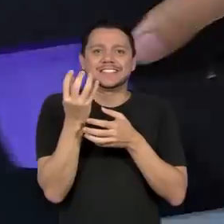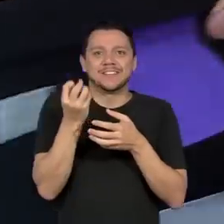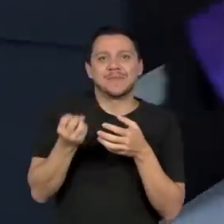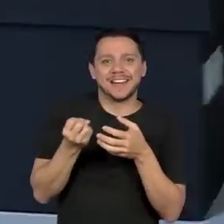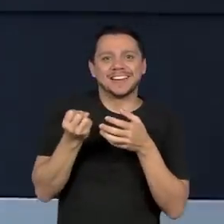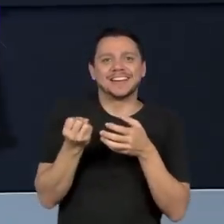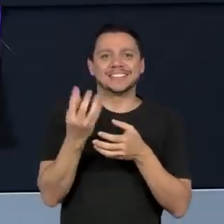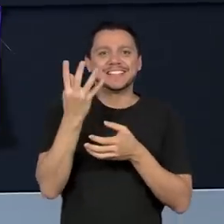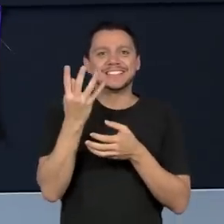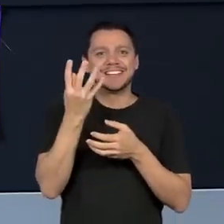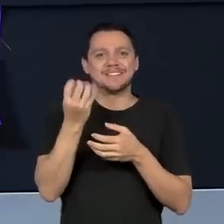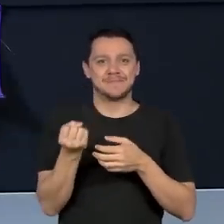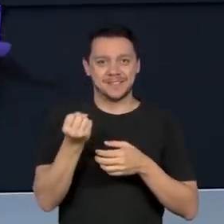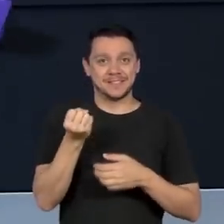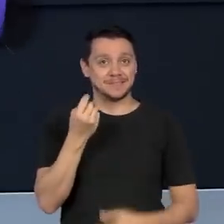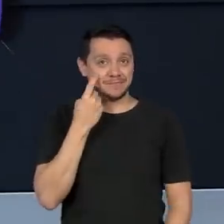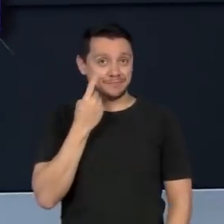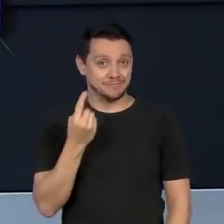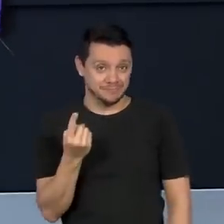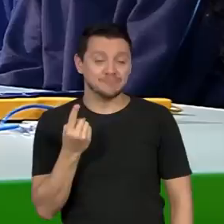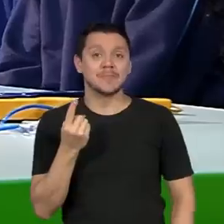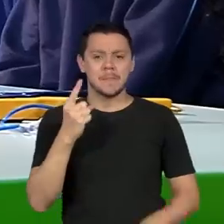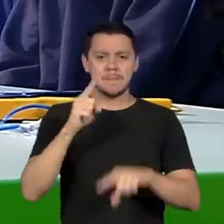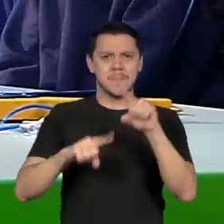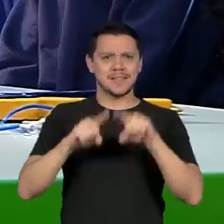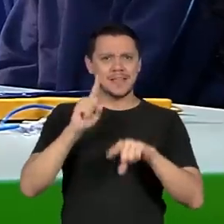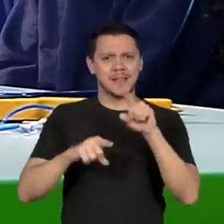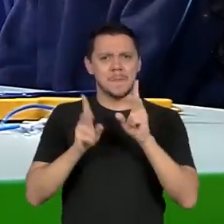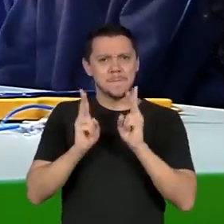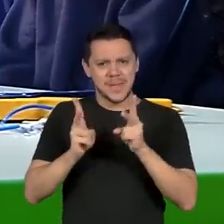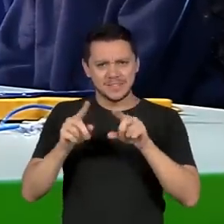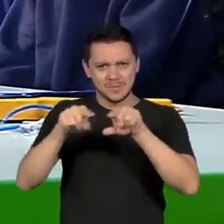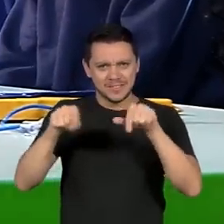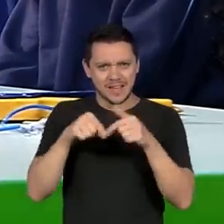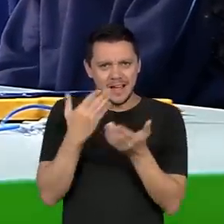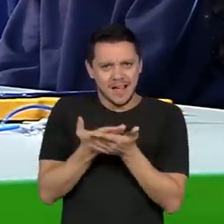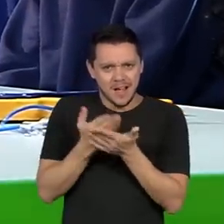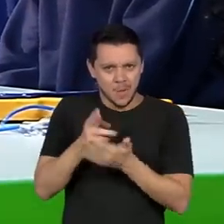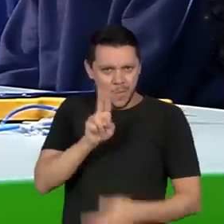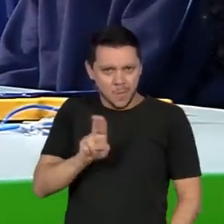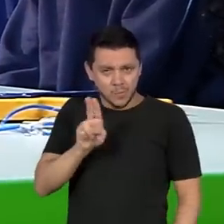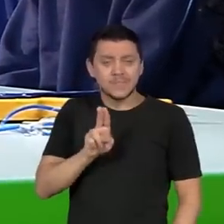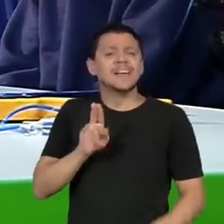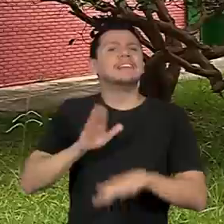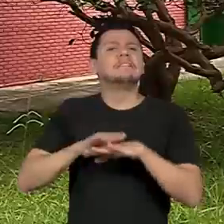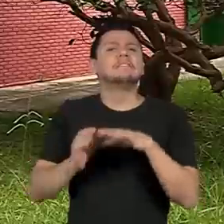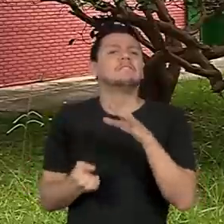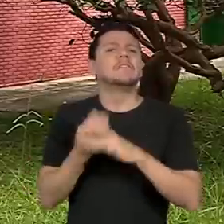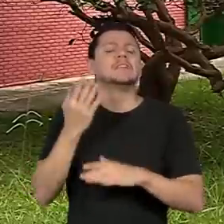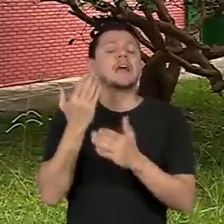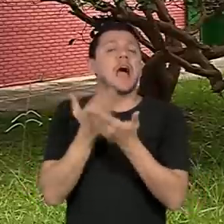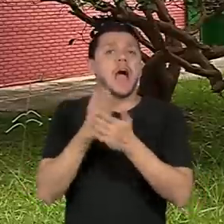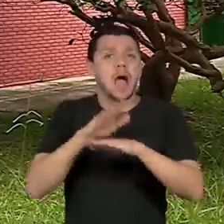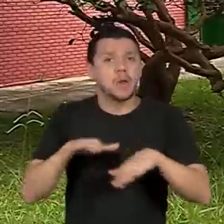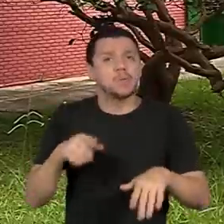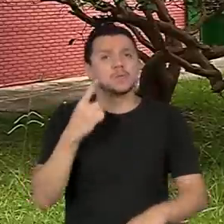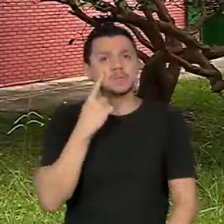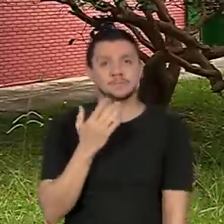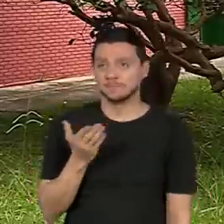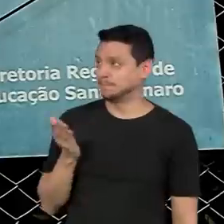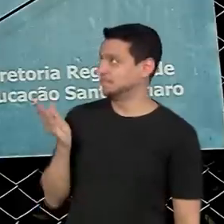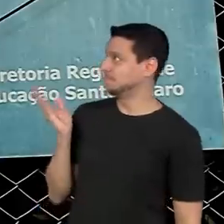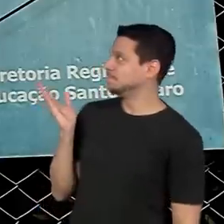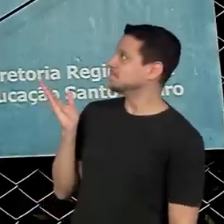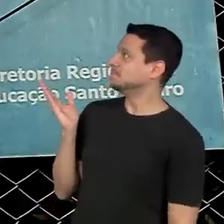Esse material que é usado em sala de aula foi feito por alunos da EMEF Prestes Maia, que fica na zona sul de São